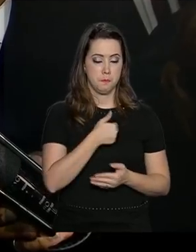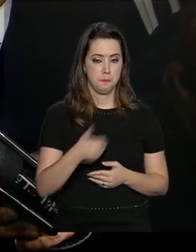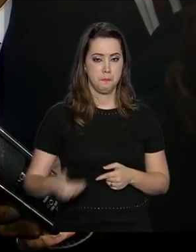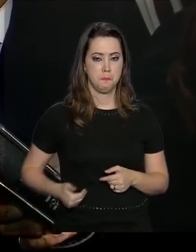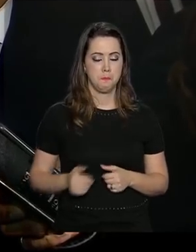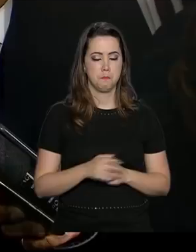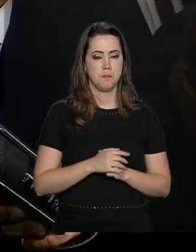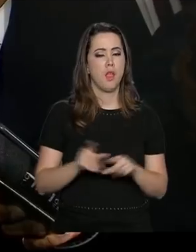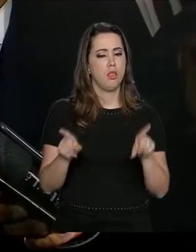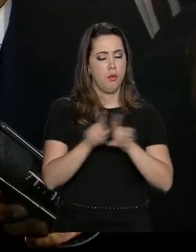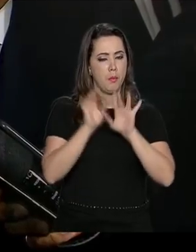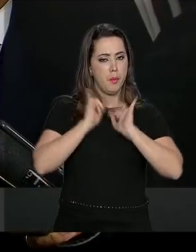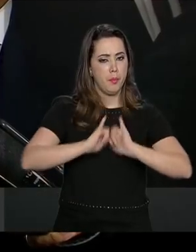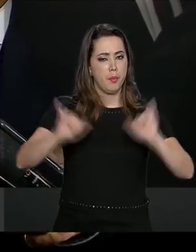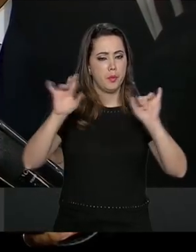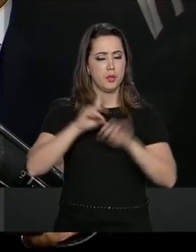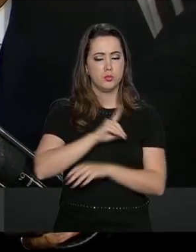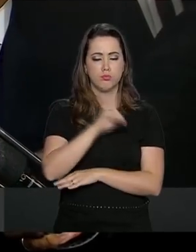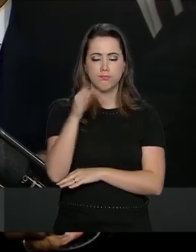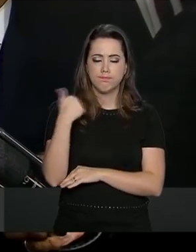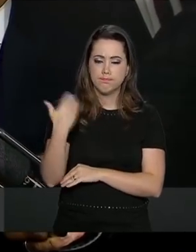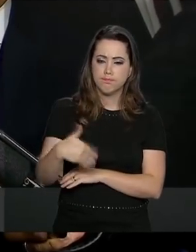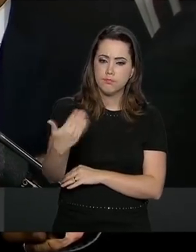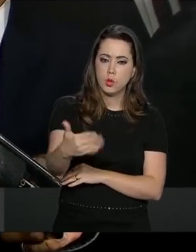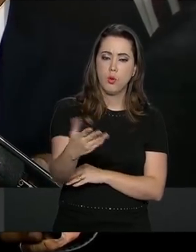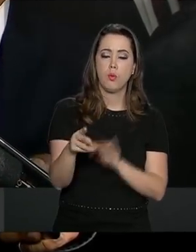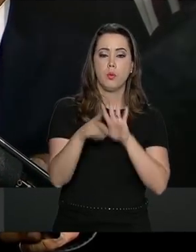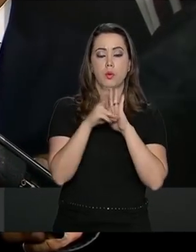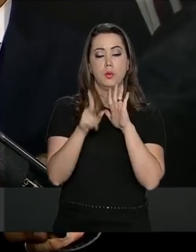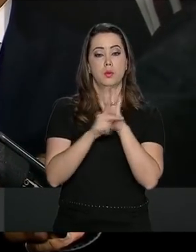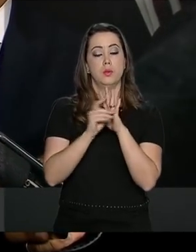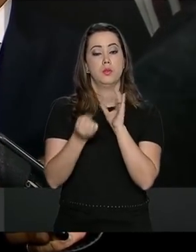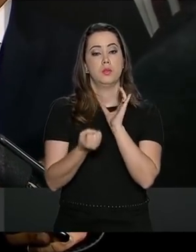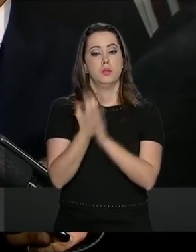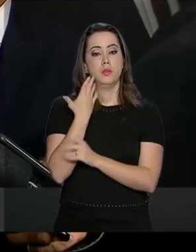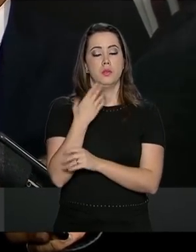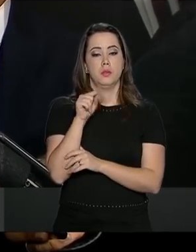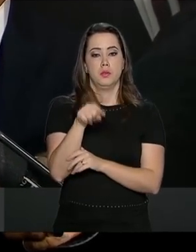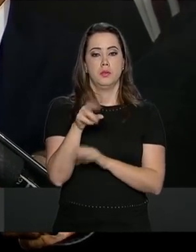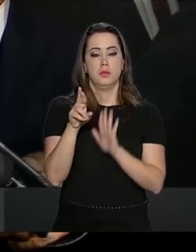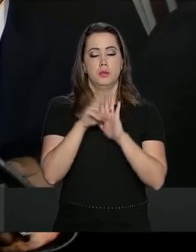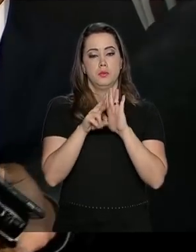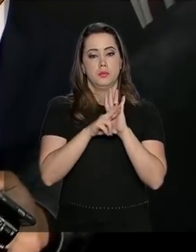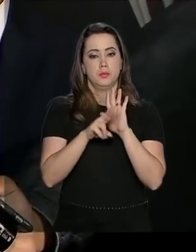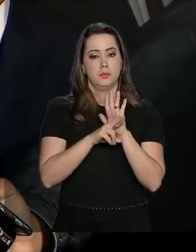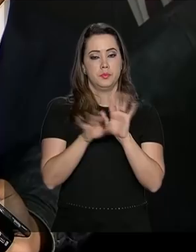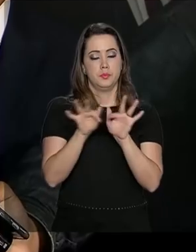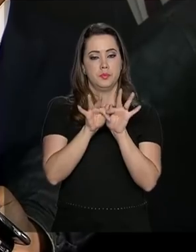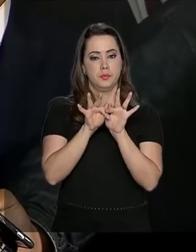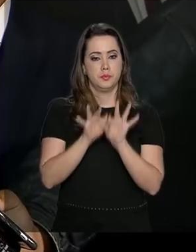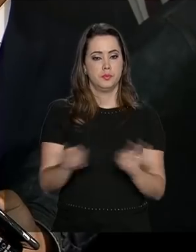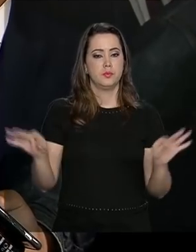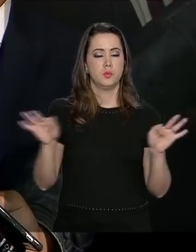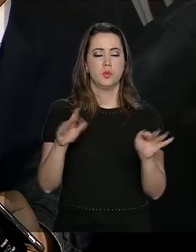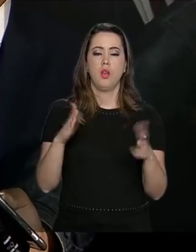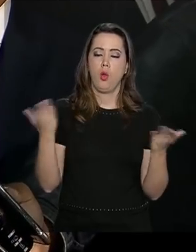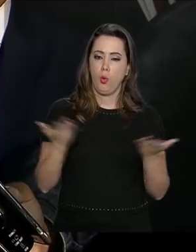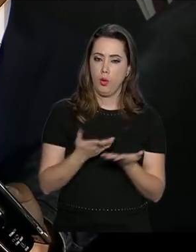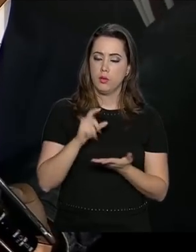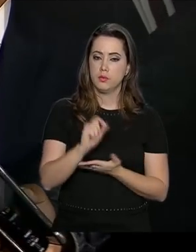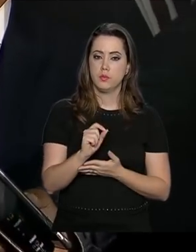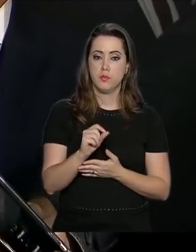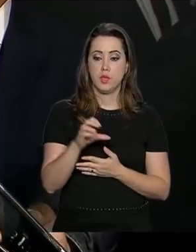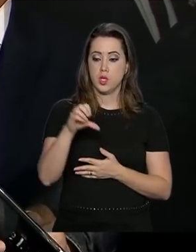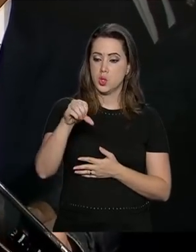Vamos também publicar nos próximos dias uma medida provisória criando registro empresarial simplificado. A partir de agora,